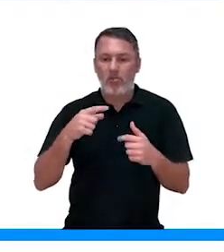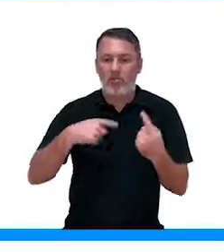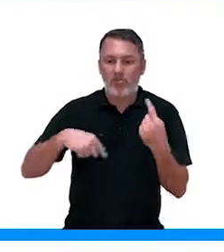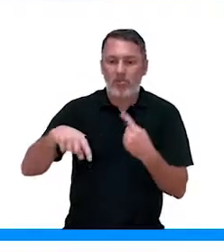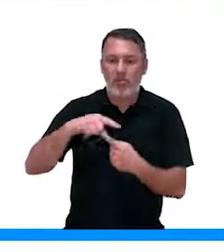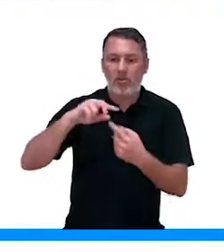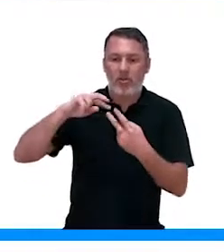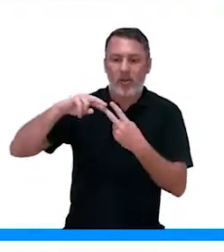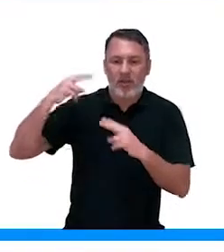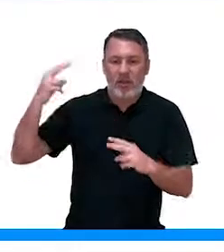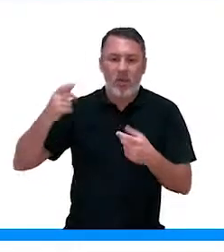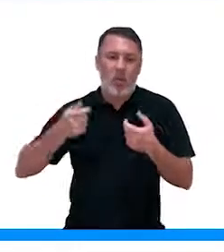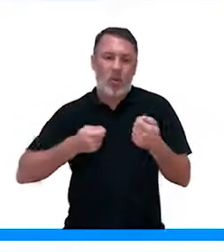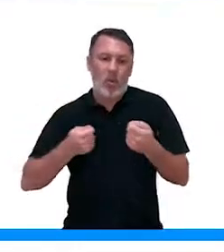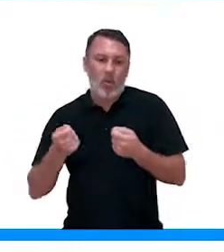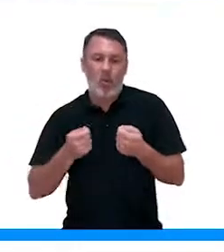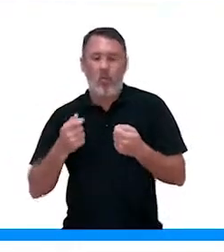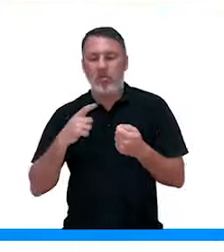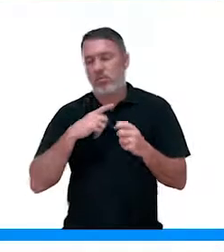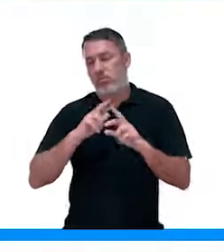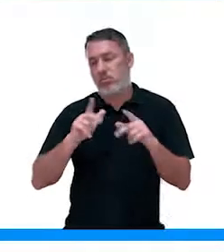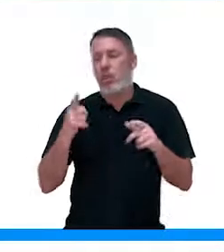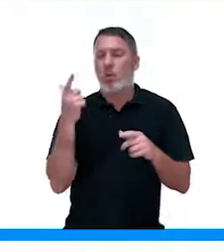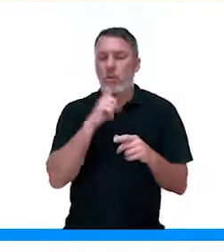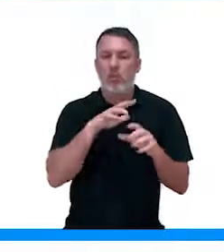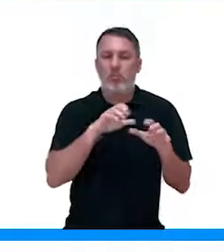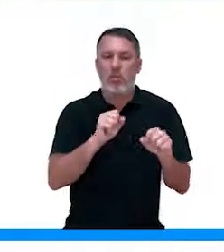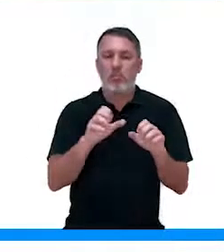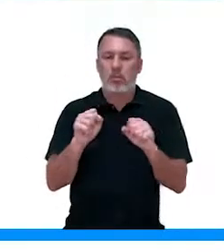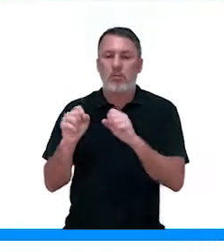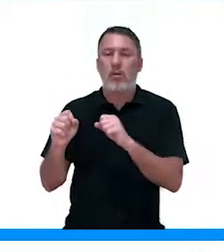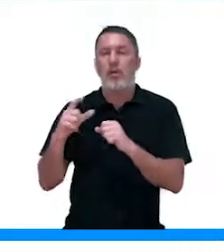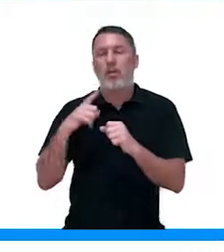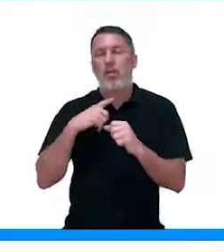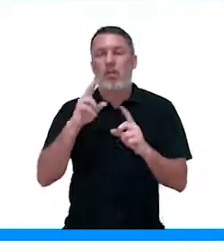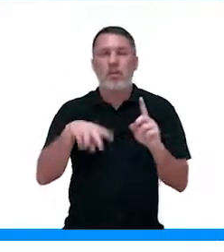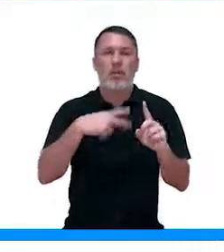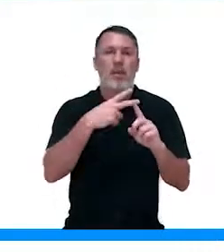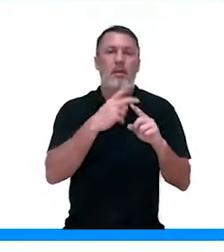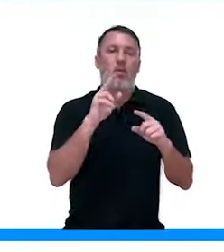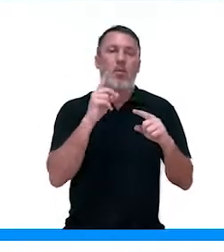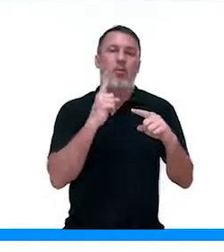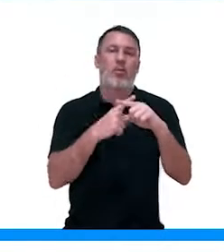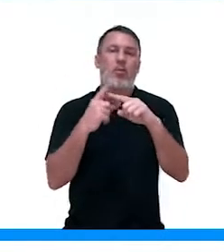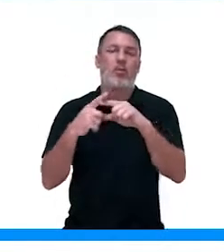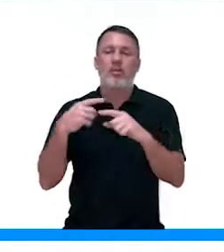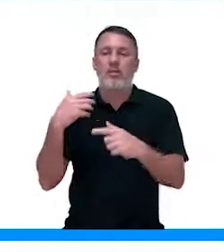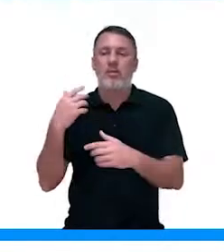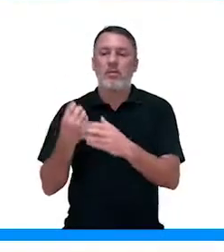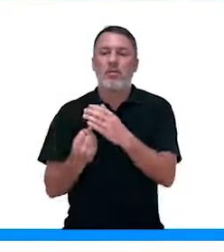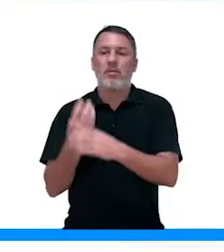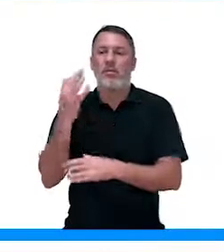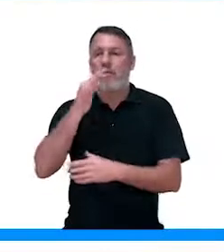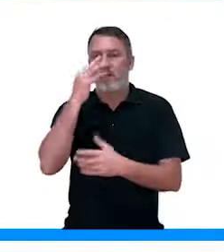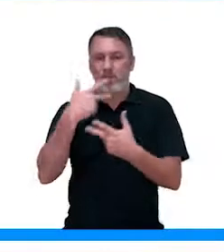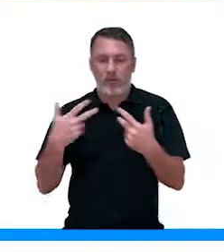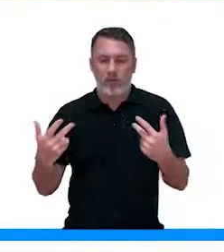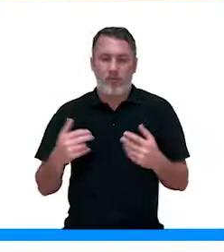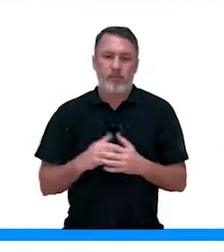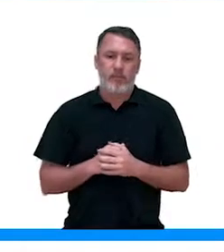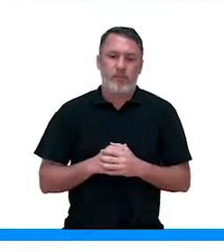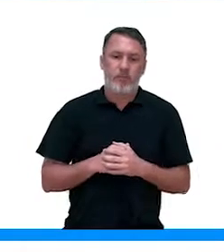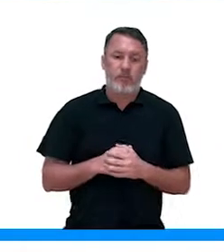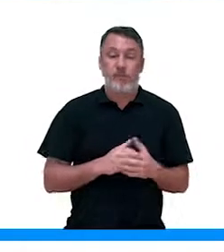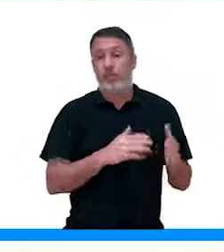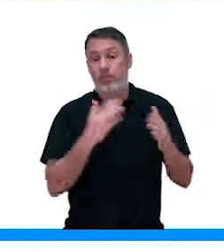genético, para controle, né? De vegetação. E a gente conseguir ter uma vantagem maior aí no desenvolvimento de plantas.